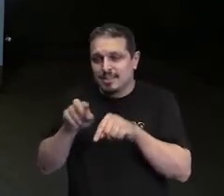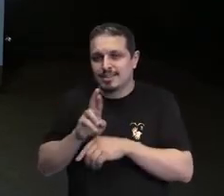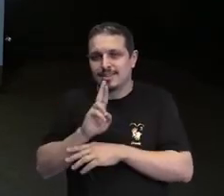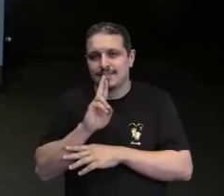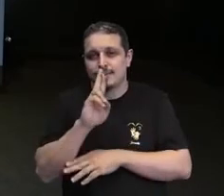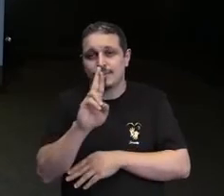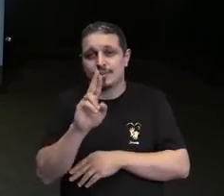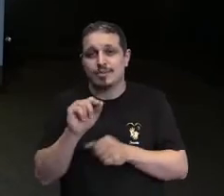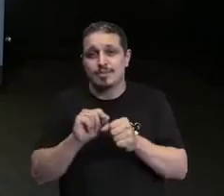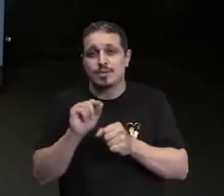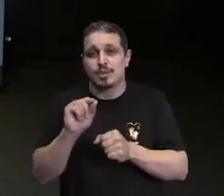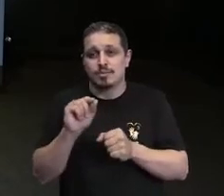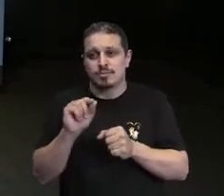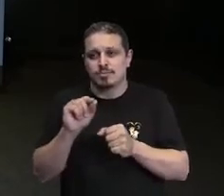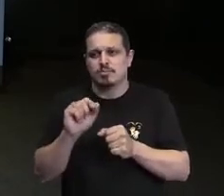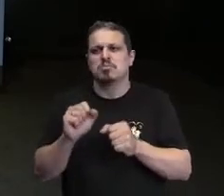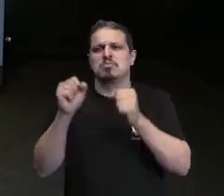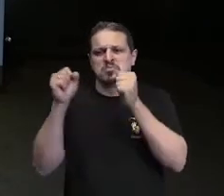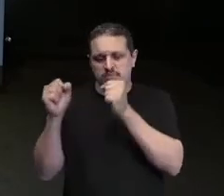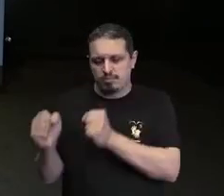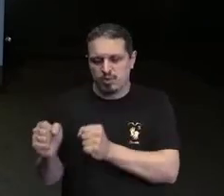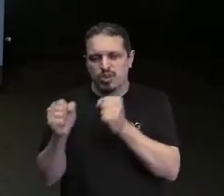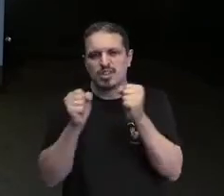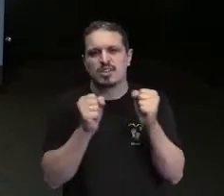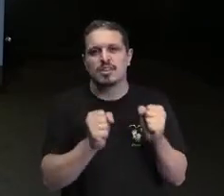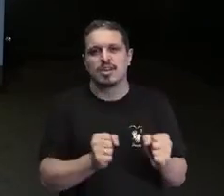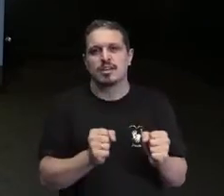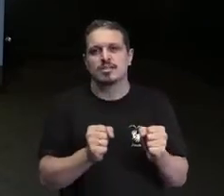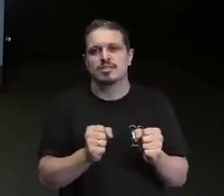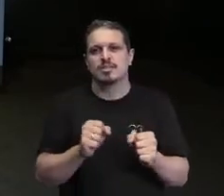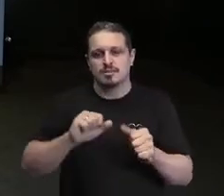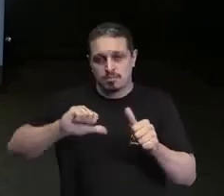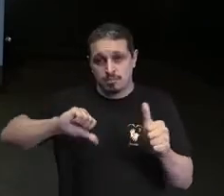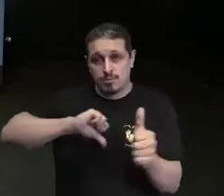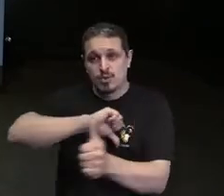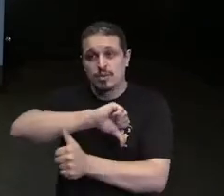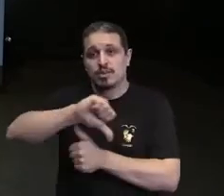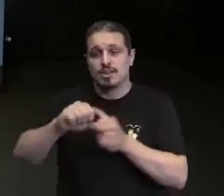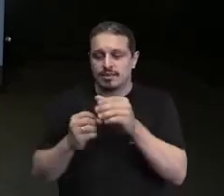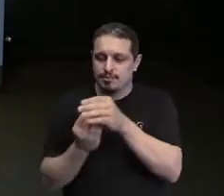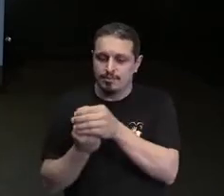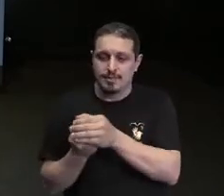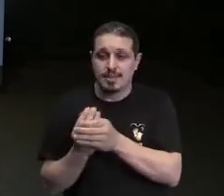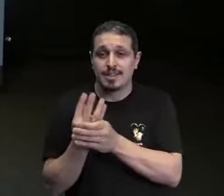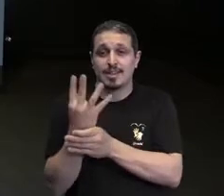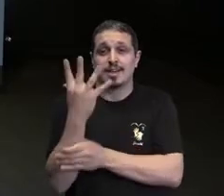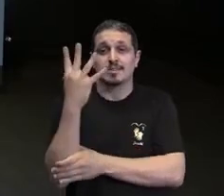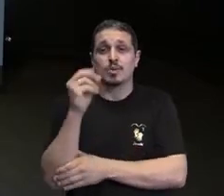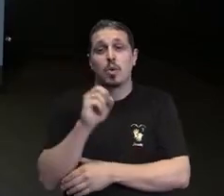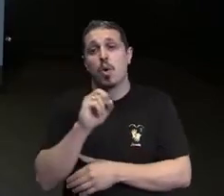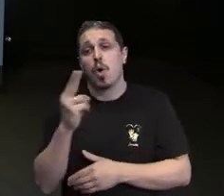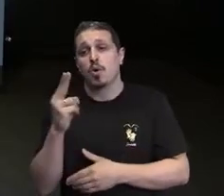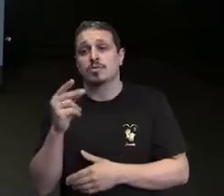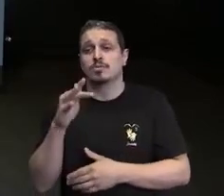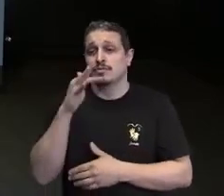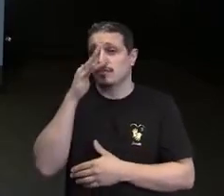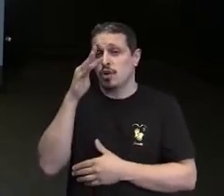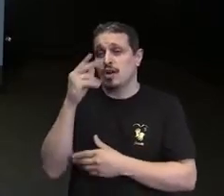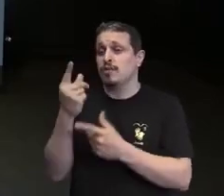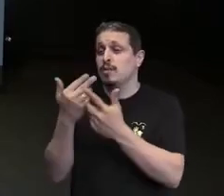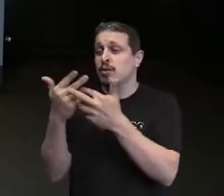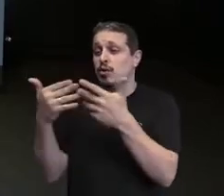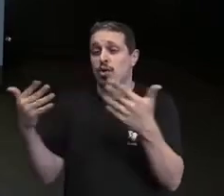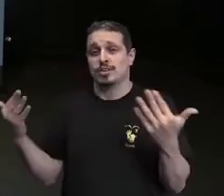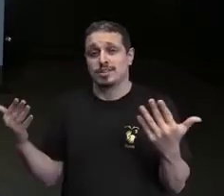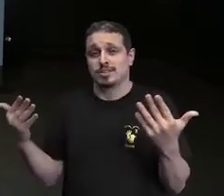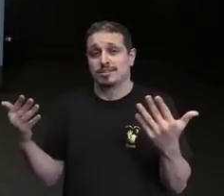potencial enorme ali dentro de virar frutos, de virar uma planta, uma árvore. Só que essa semente, ela precisa encontrar um terreno fértil